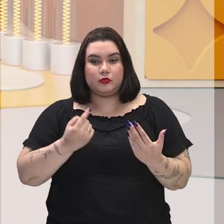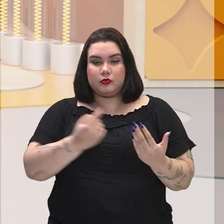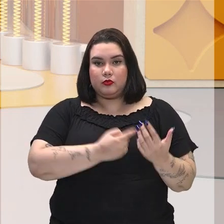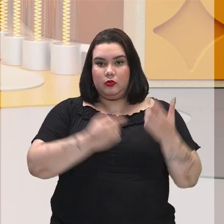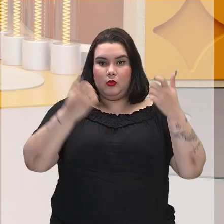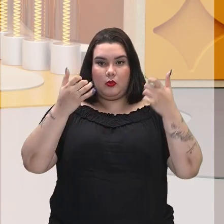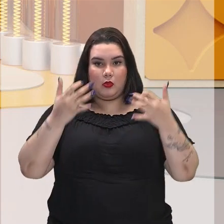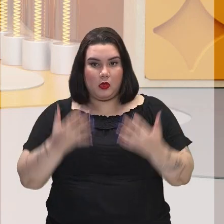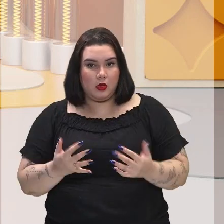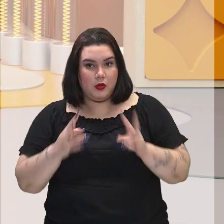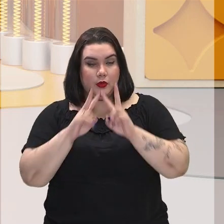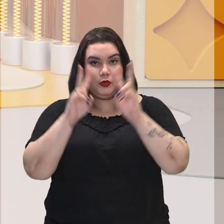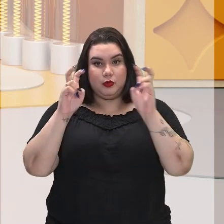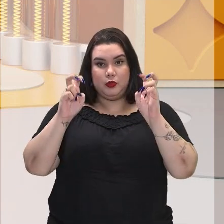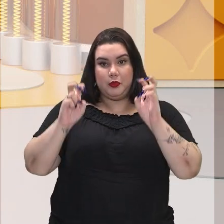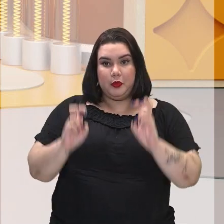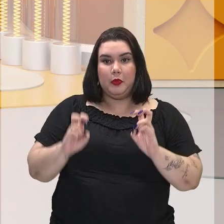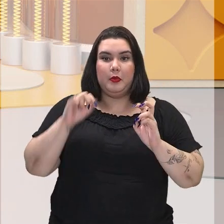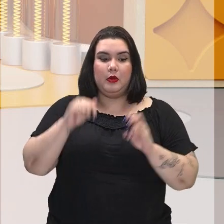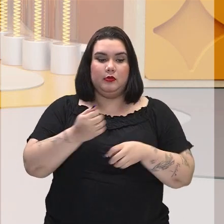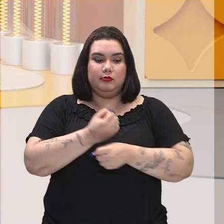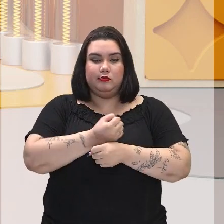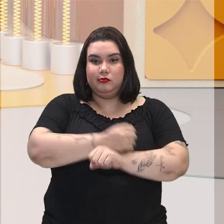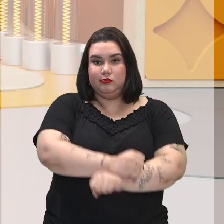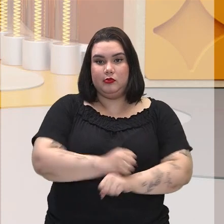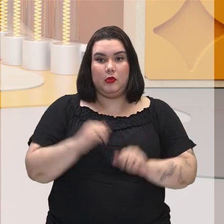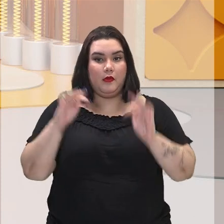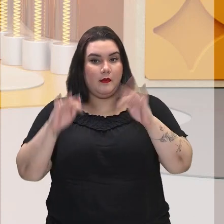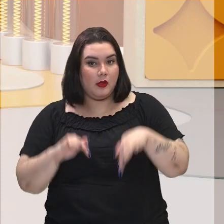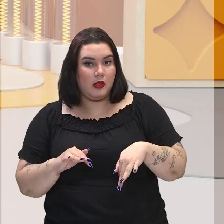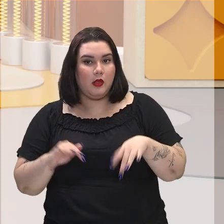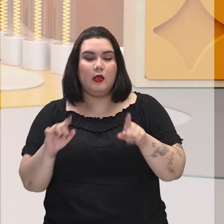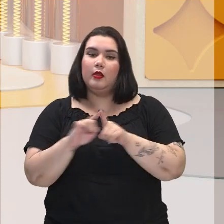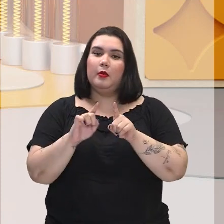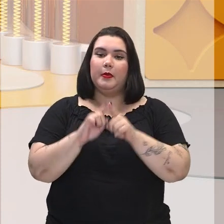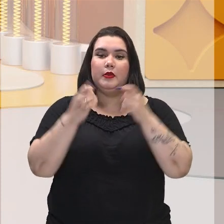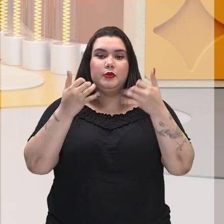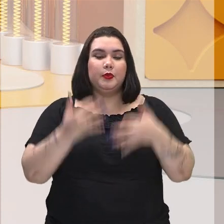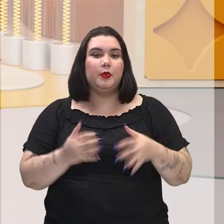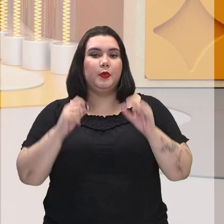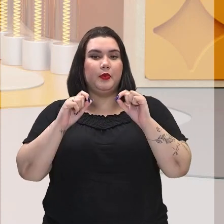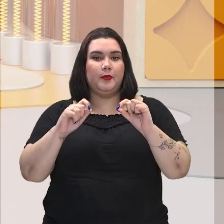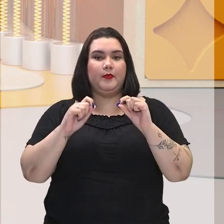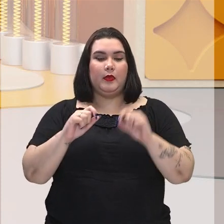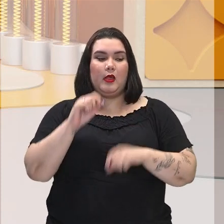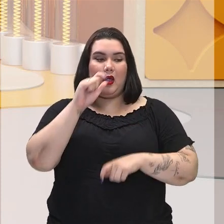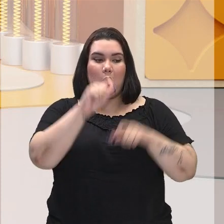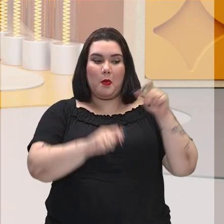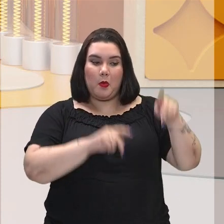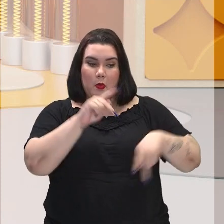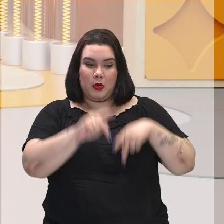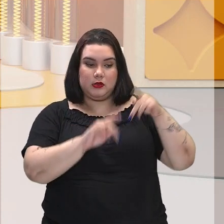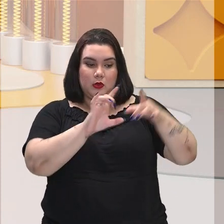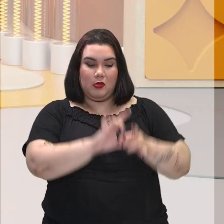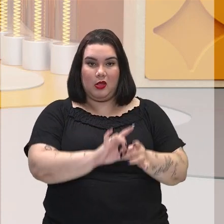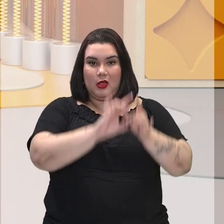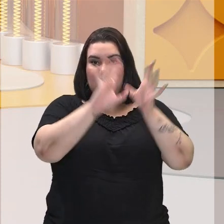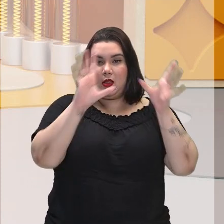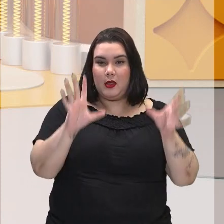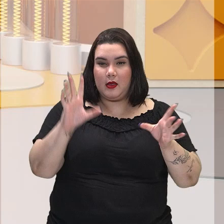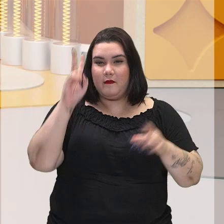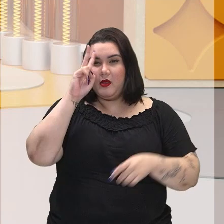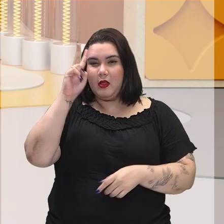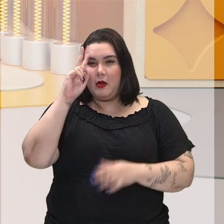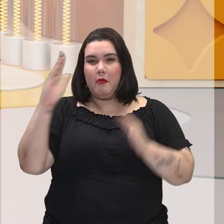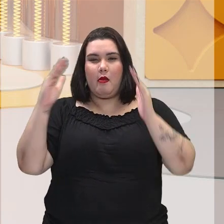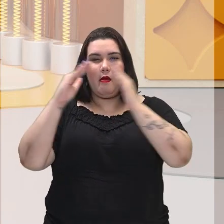da questão do fim da escravidão, nós também falamos que aquela população que foi liberta das senzalas, das